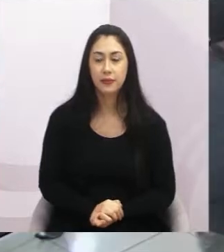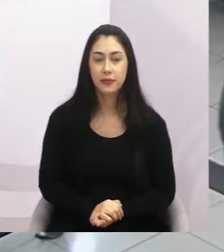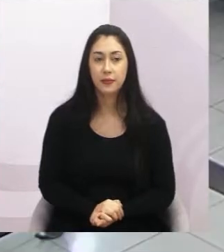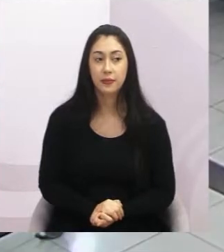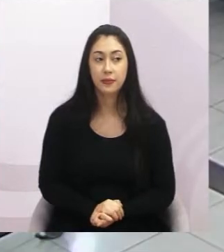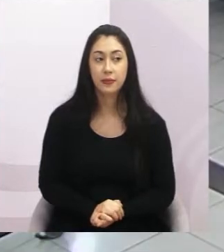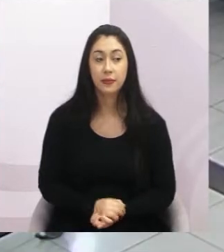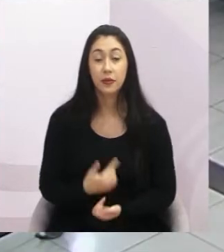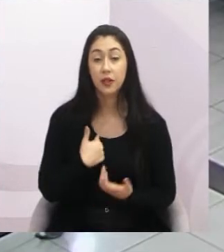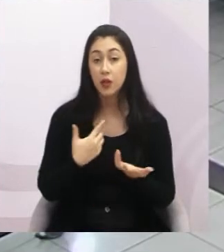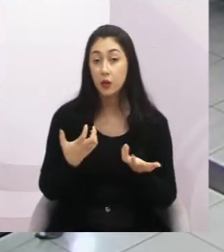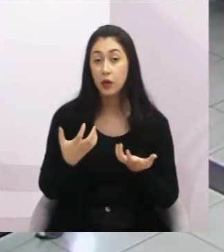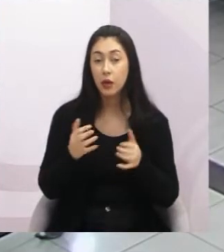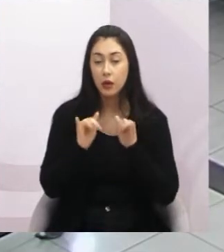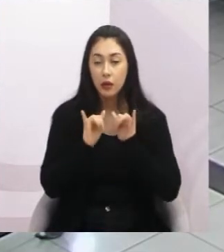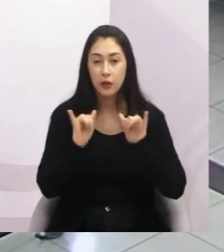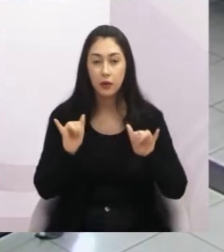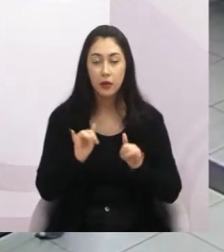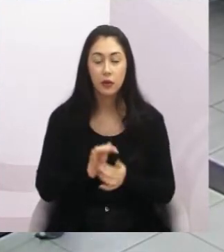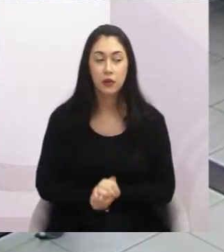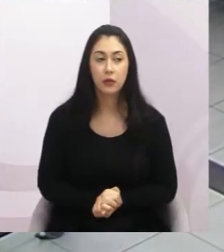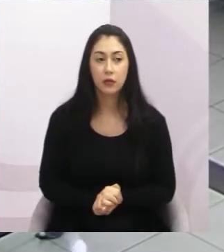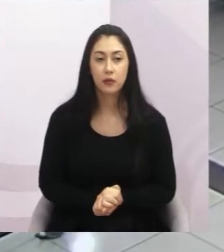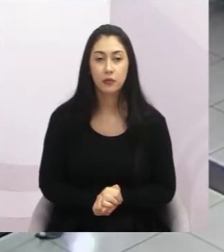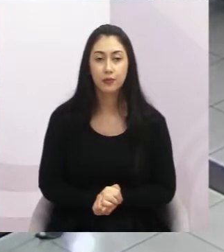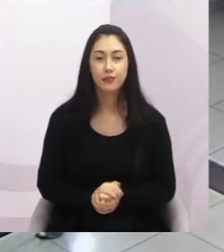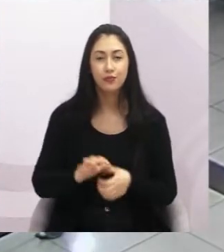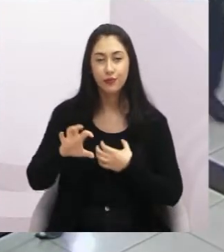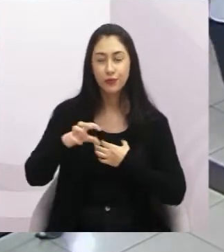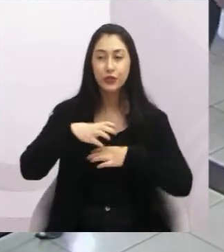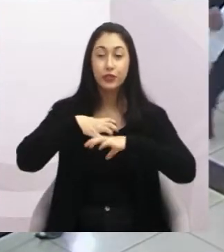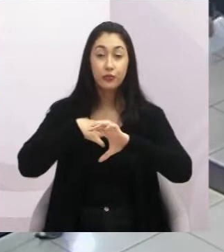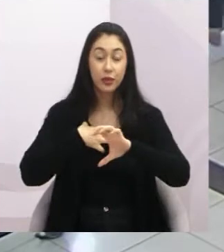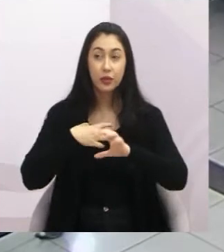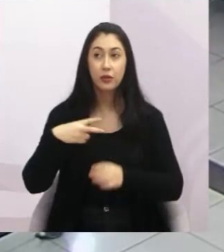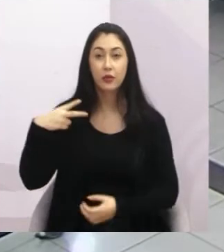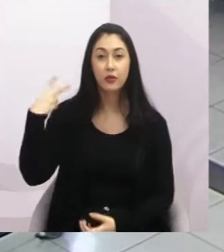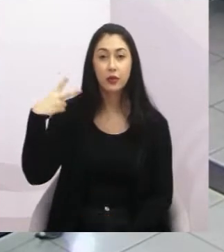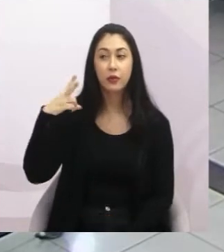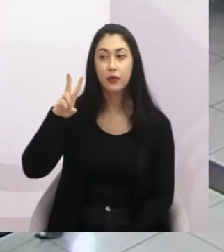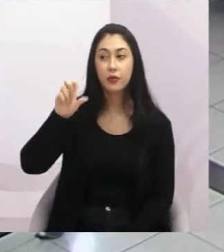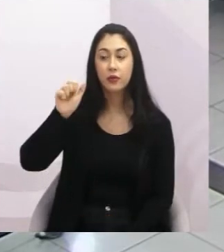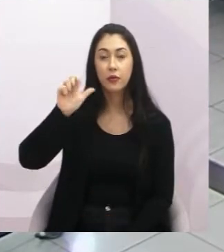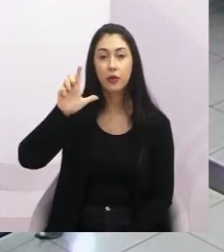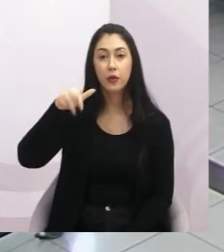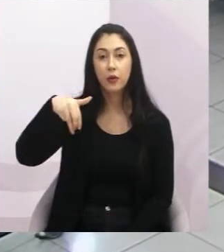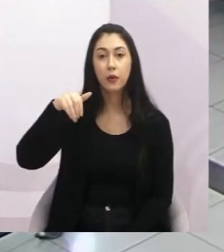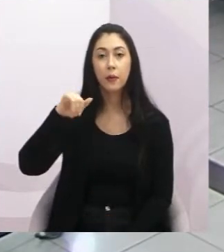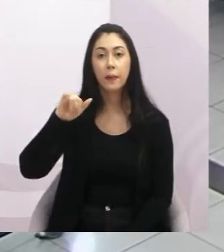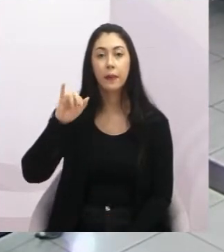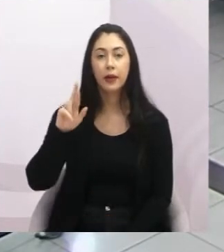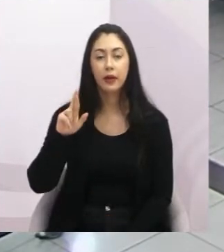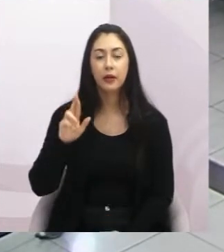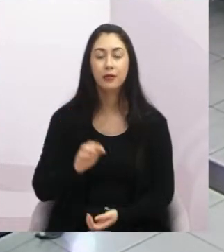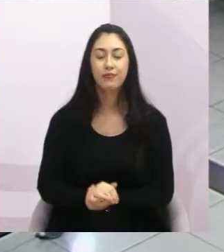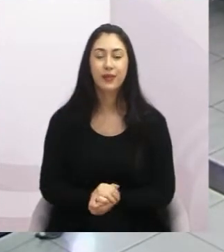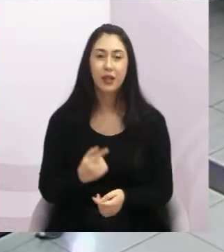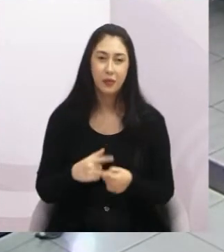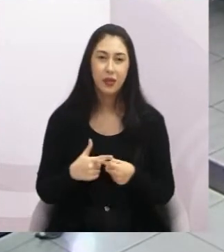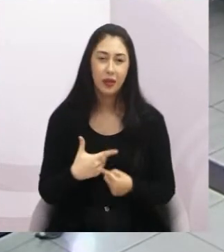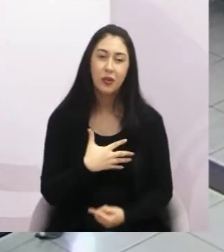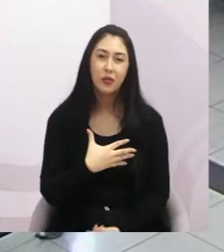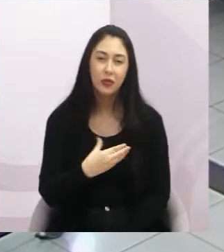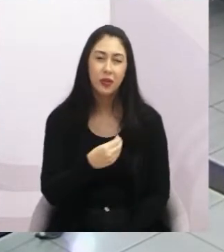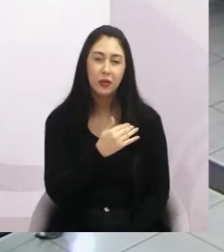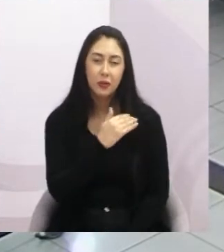Eu quero deixar aqui os meus sentimentos ao Valmir, pelo filho que se perde